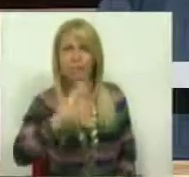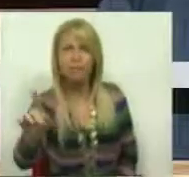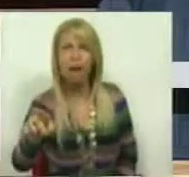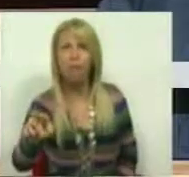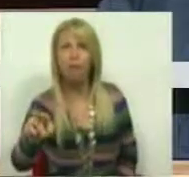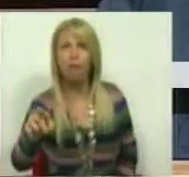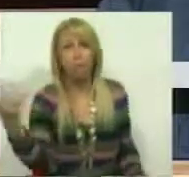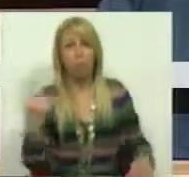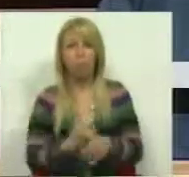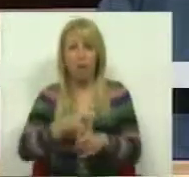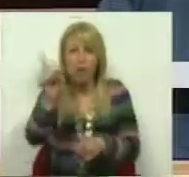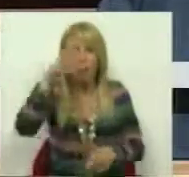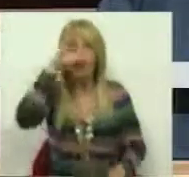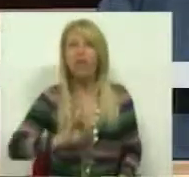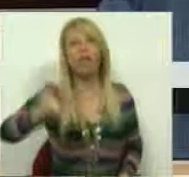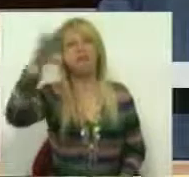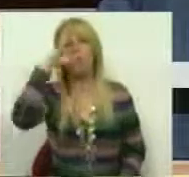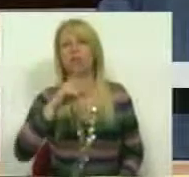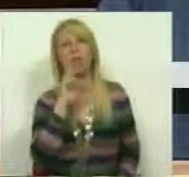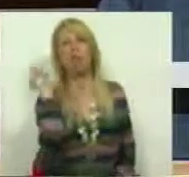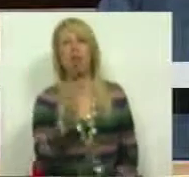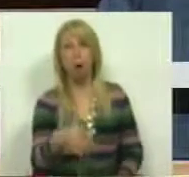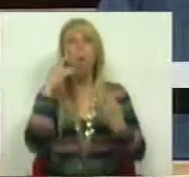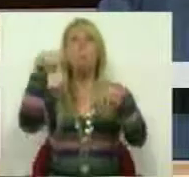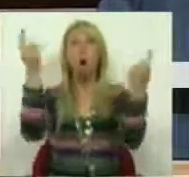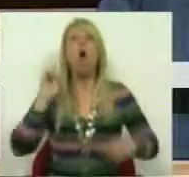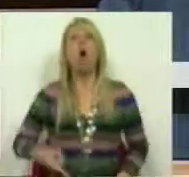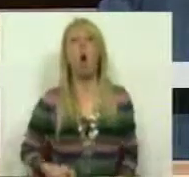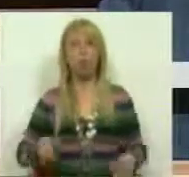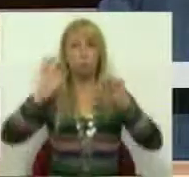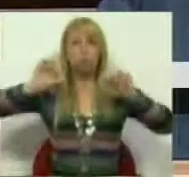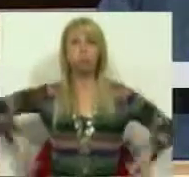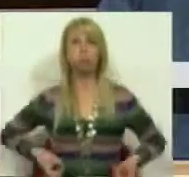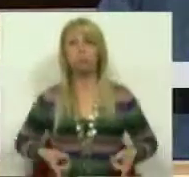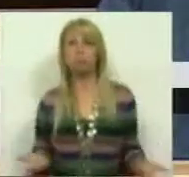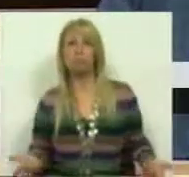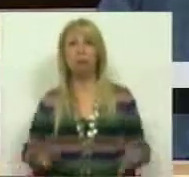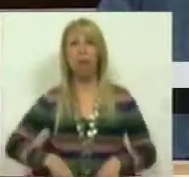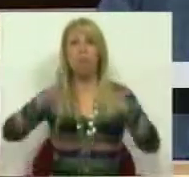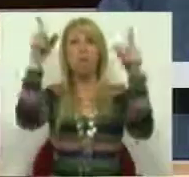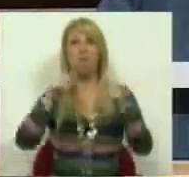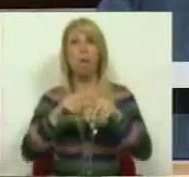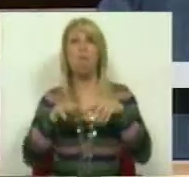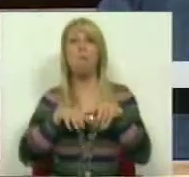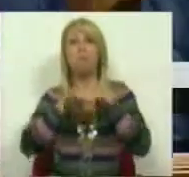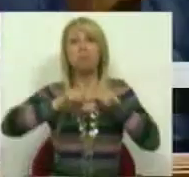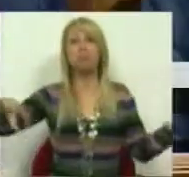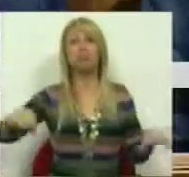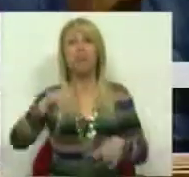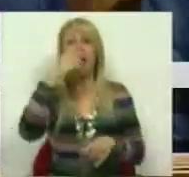É que nem isso o seu Governo sabe responder, o que demonstra total estado de indiferença relativamente à evolução da epidemia da gripe este ano.